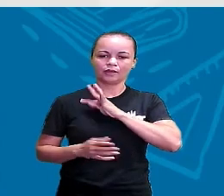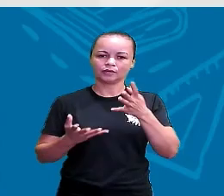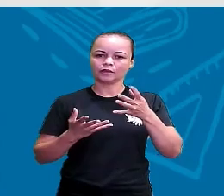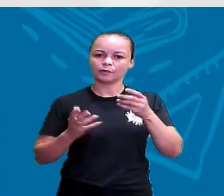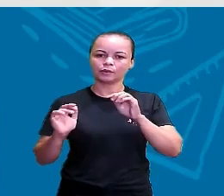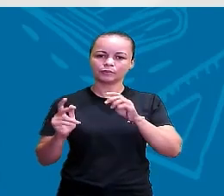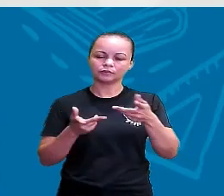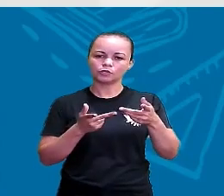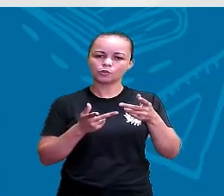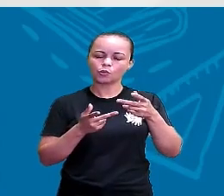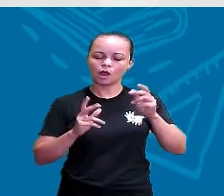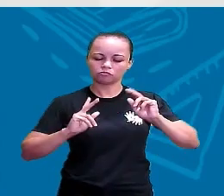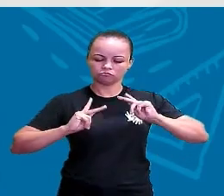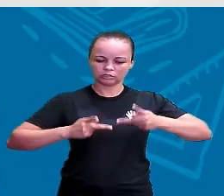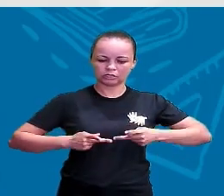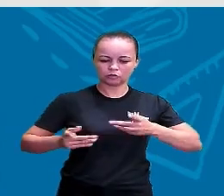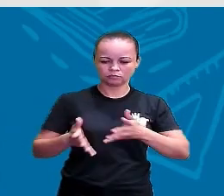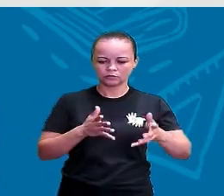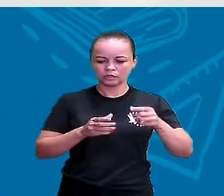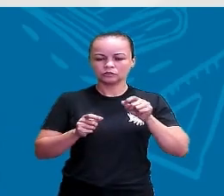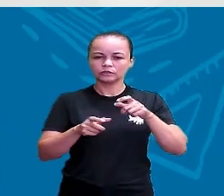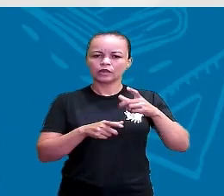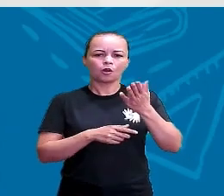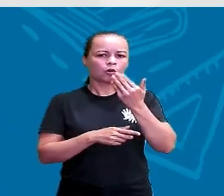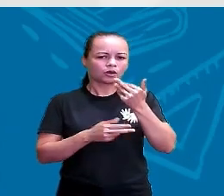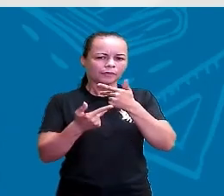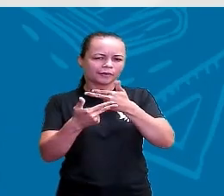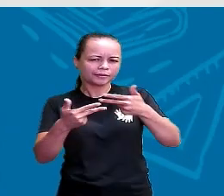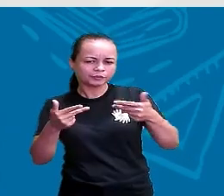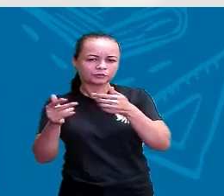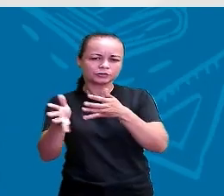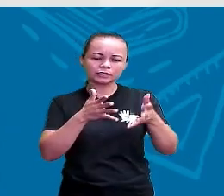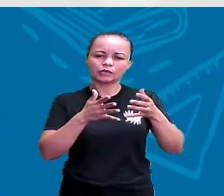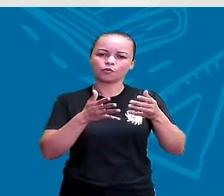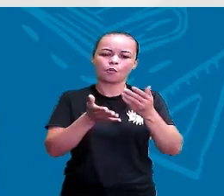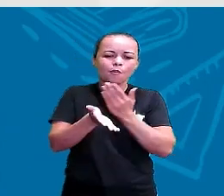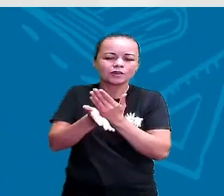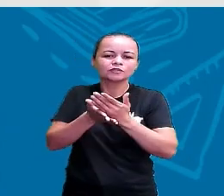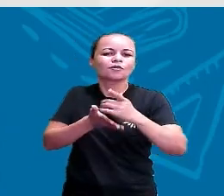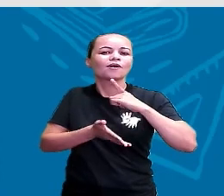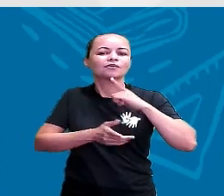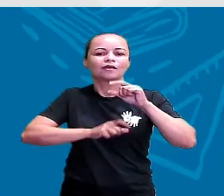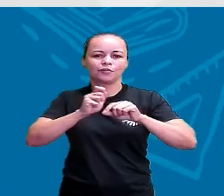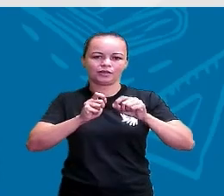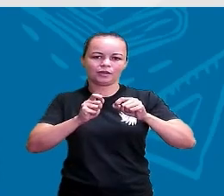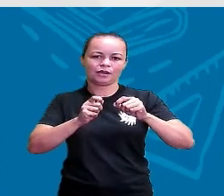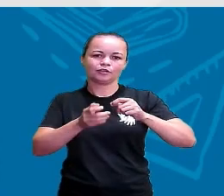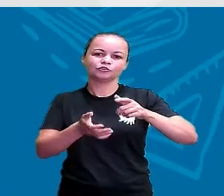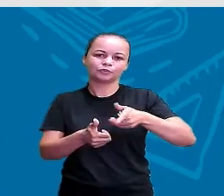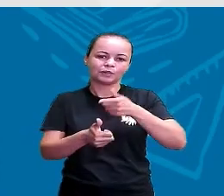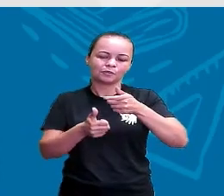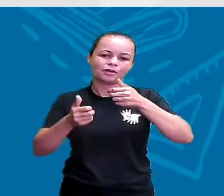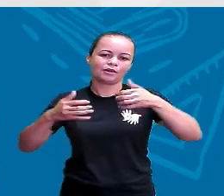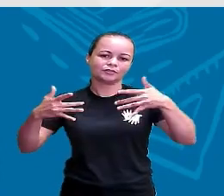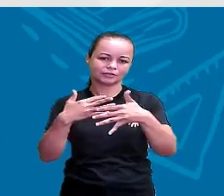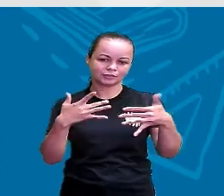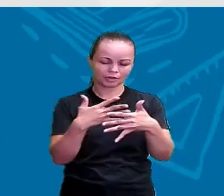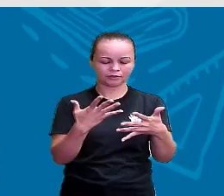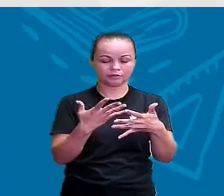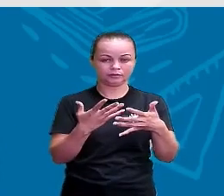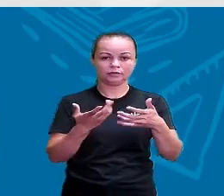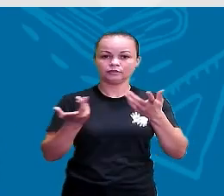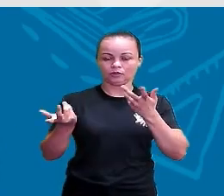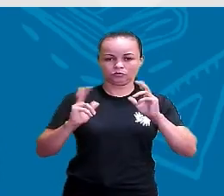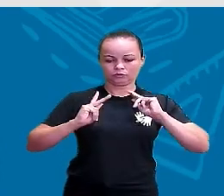planejar a produção de alimentos e deu origem às primeiras cidades. Então, assim, o homem, ele aprendeu a plantar, aprendeu a colher